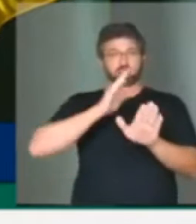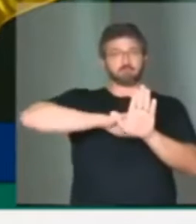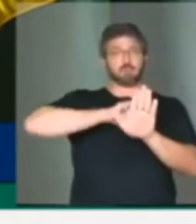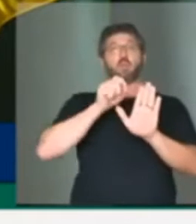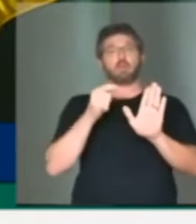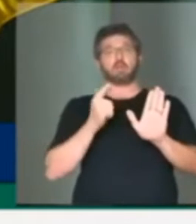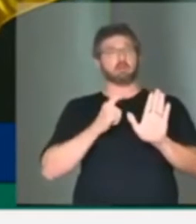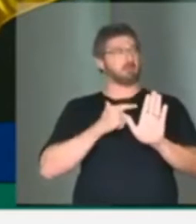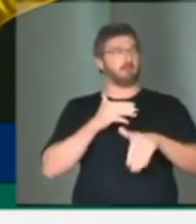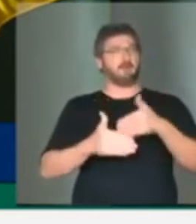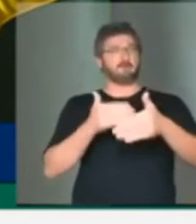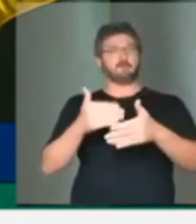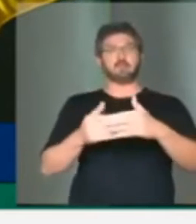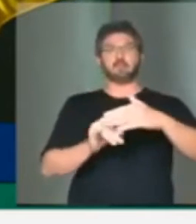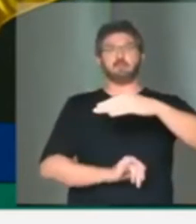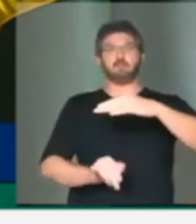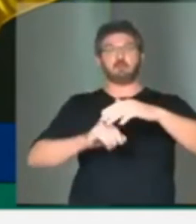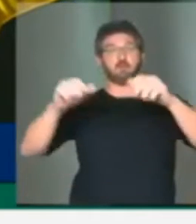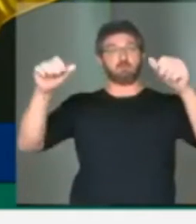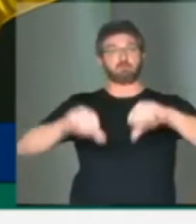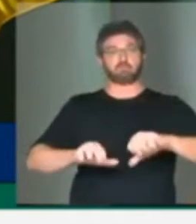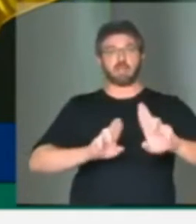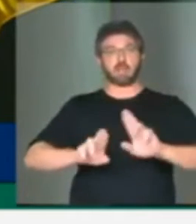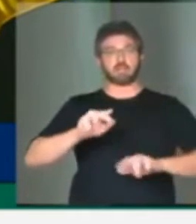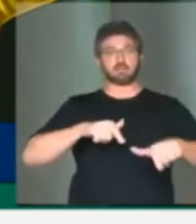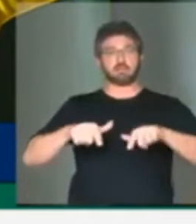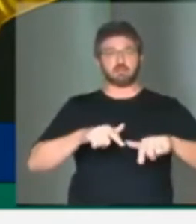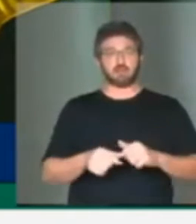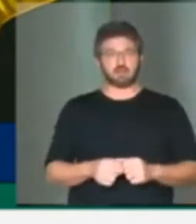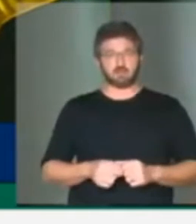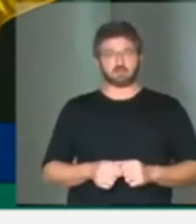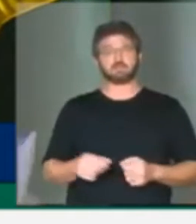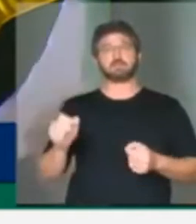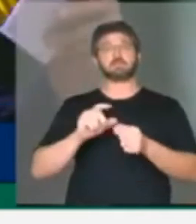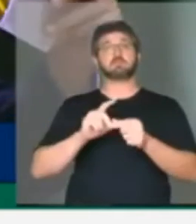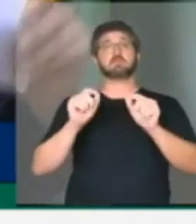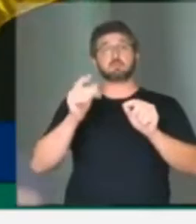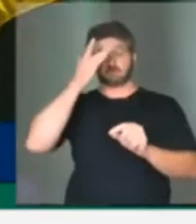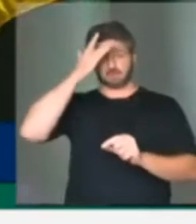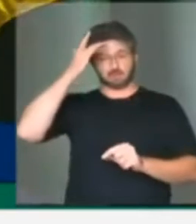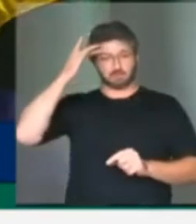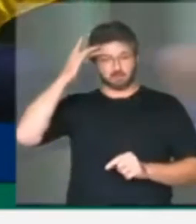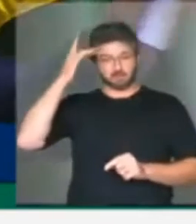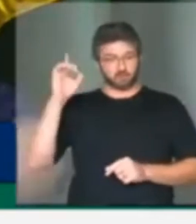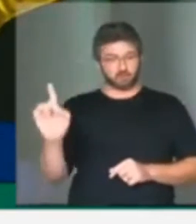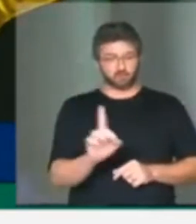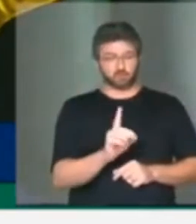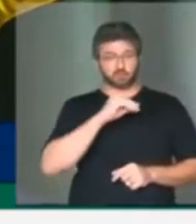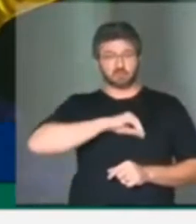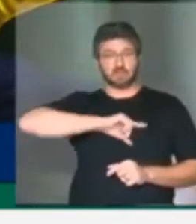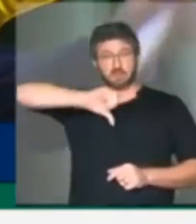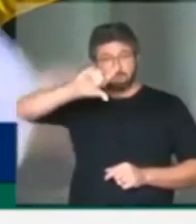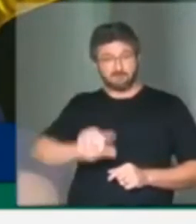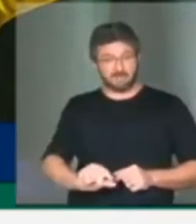o avanço da precarização nas relações do trabalho, fazendo com que o trabalhador ganhe menos,